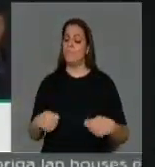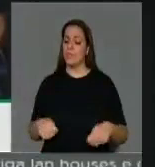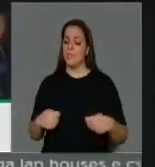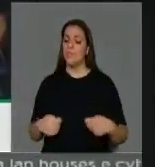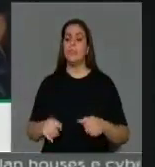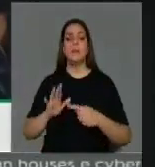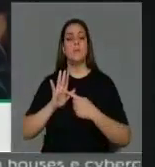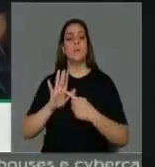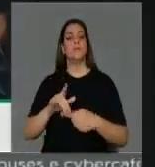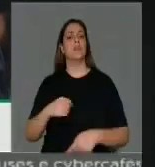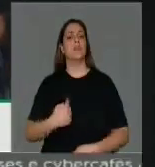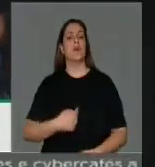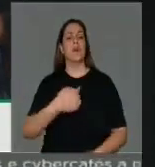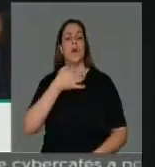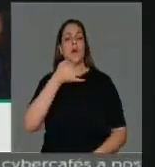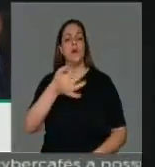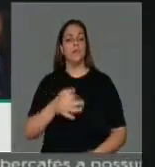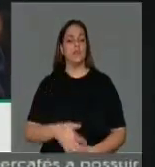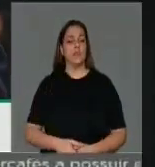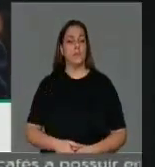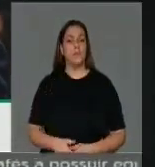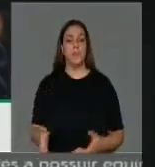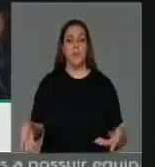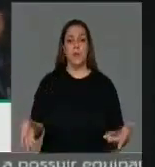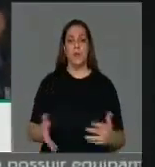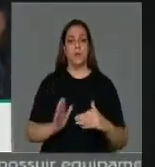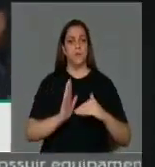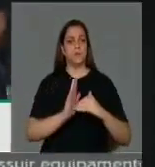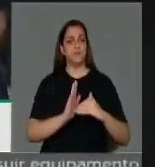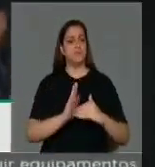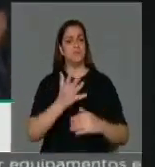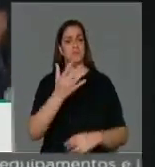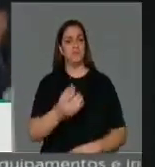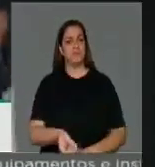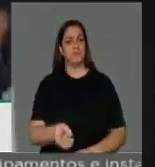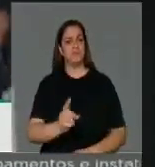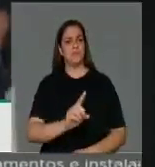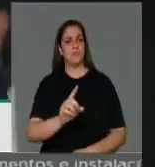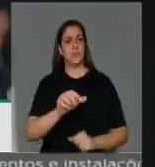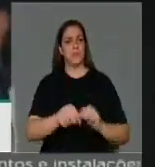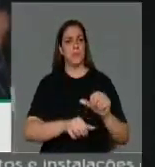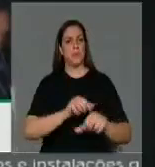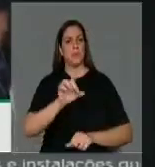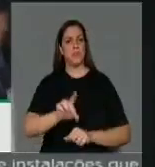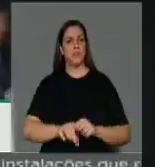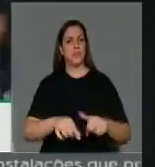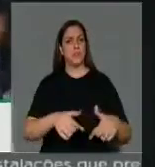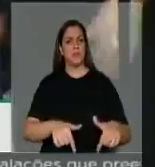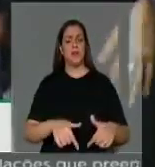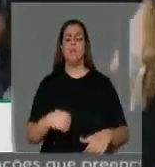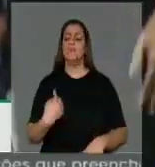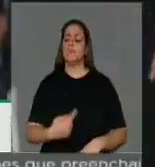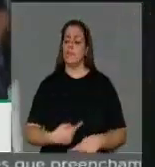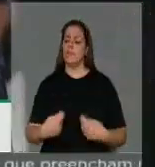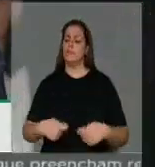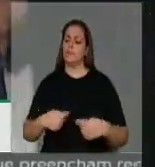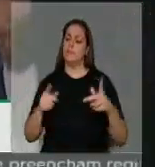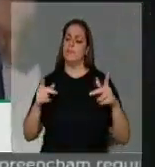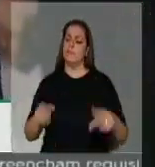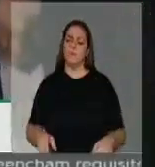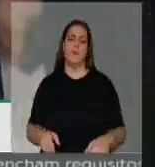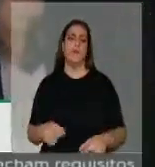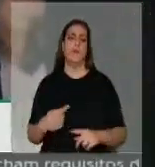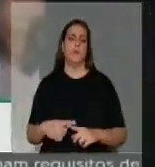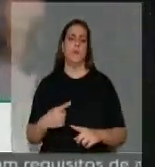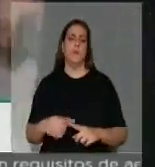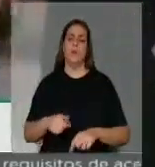rejeitar em comissão a reforma trabalhista, tem que ser seguida pela Câmara dos Deputados, pois não vivemos um